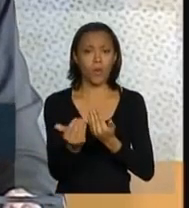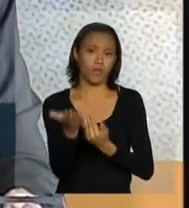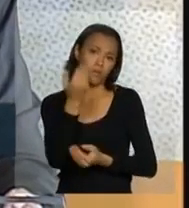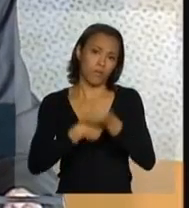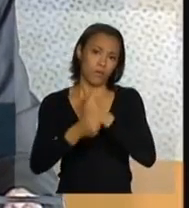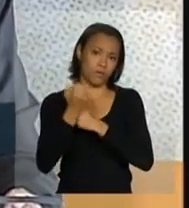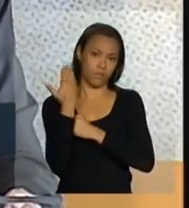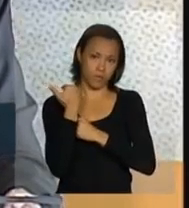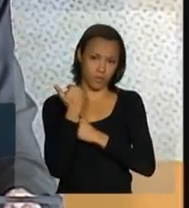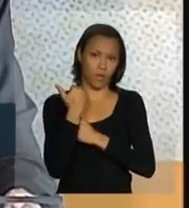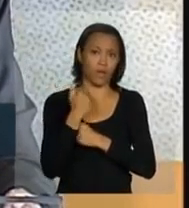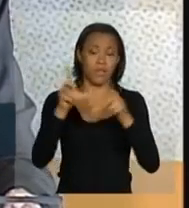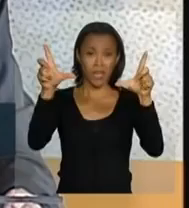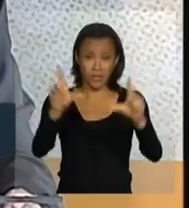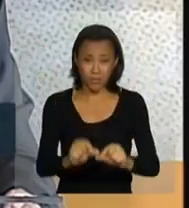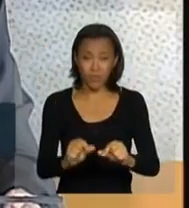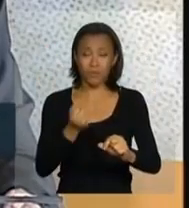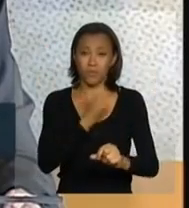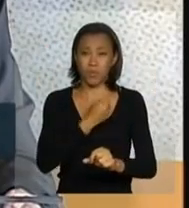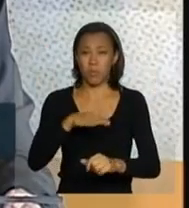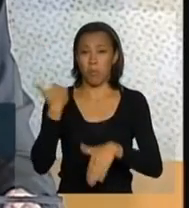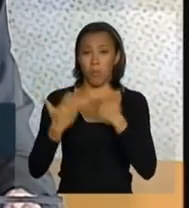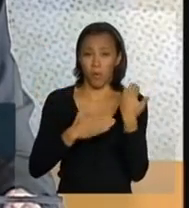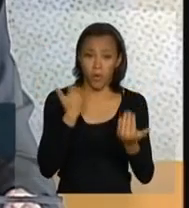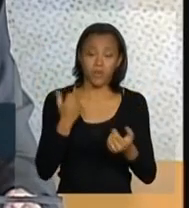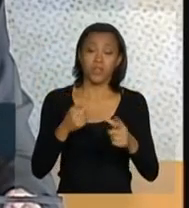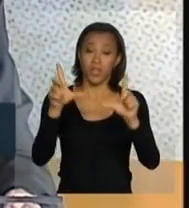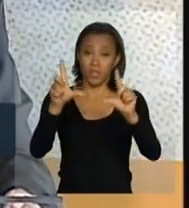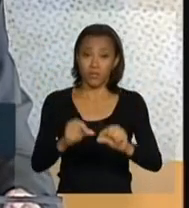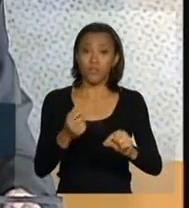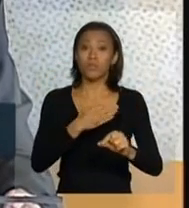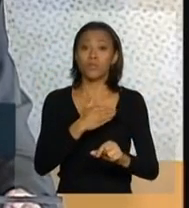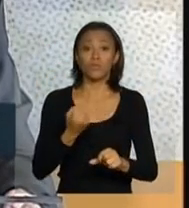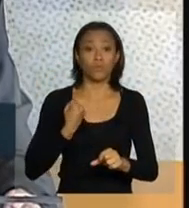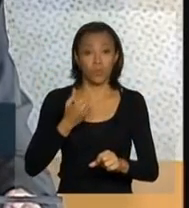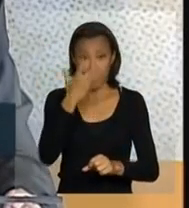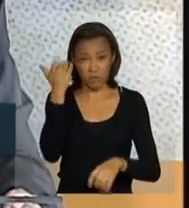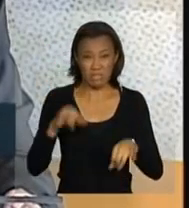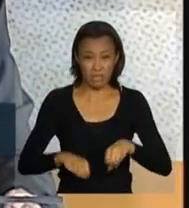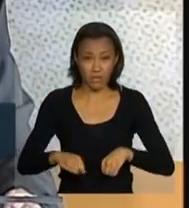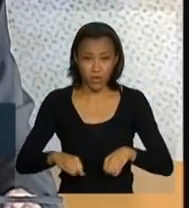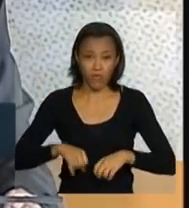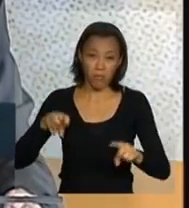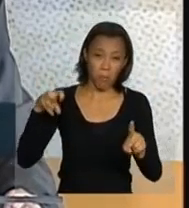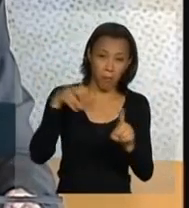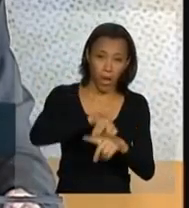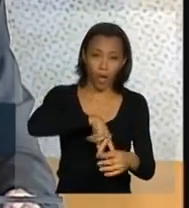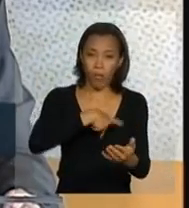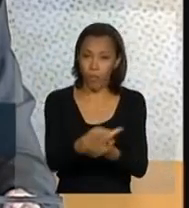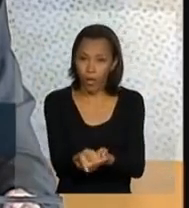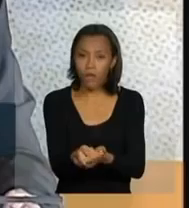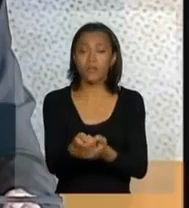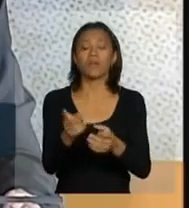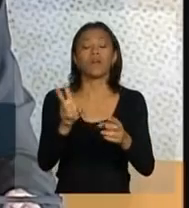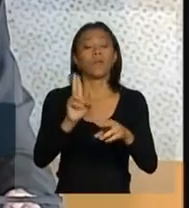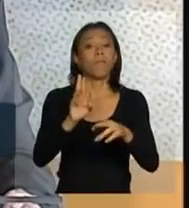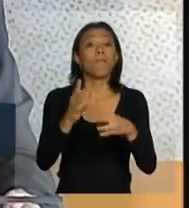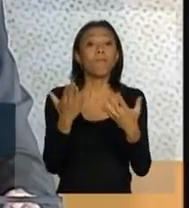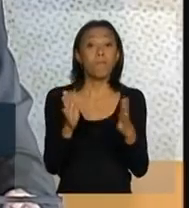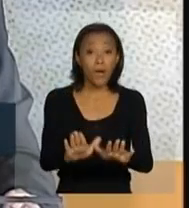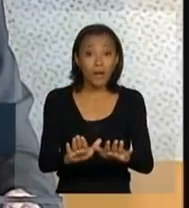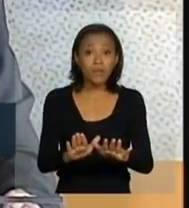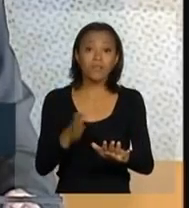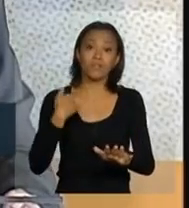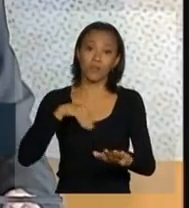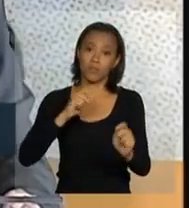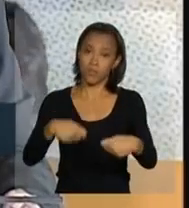reduzindo o número de mortos, reduzindo o número de feridos, reduzindo o número de acidentes. Para isso, nós precisamos também